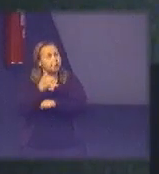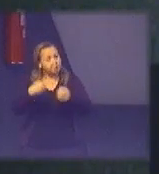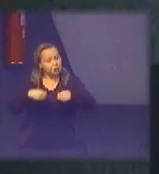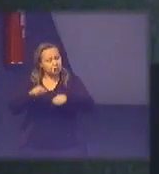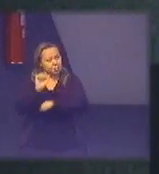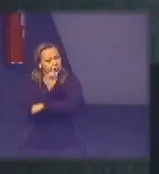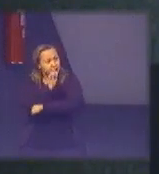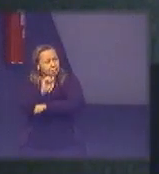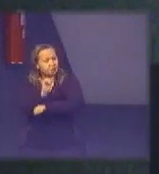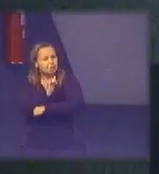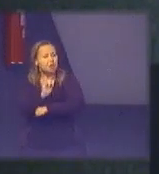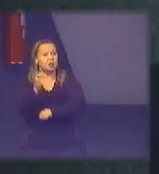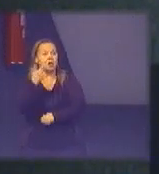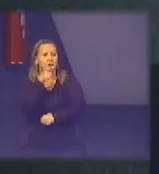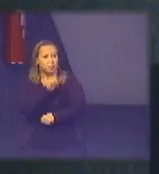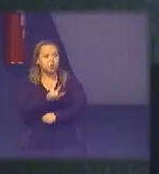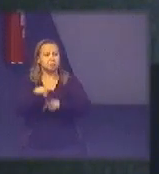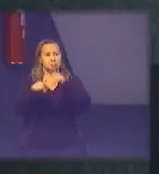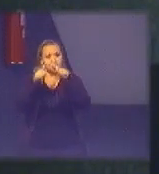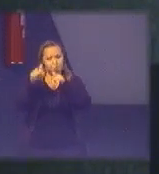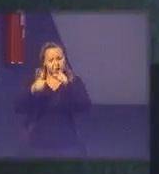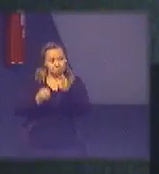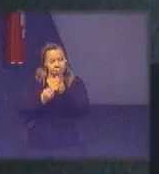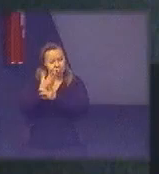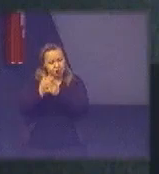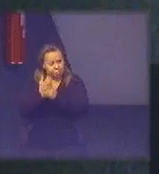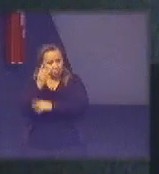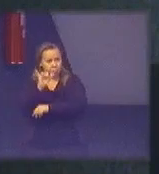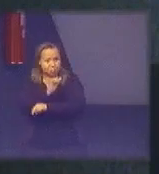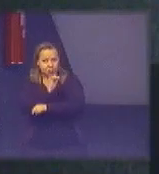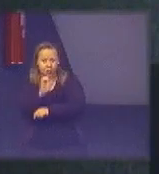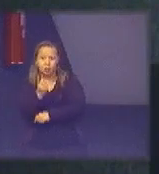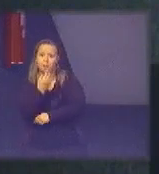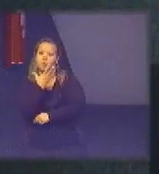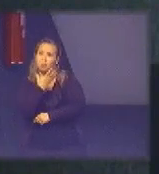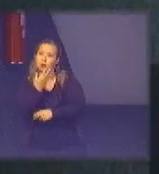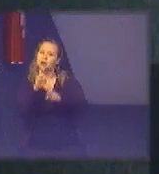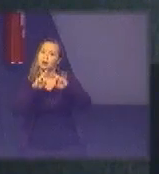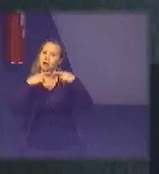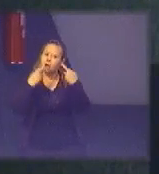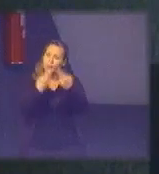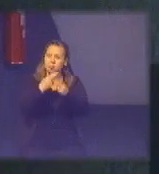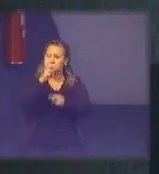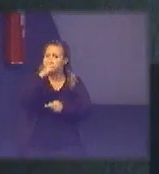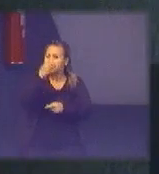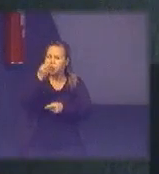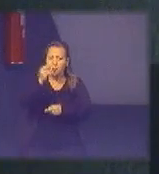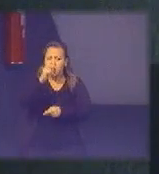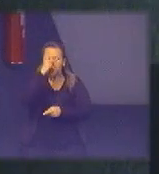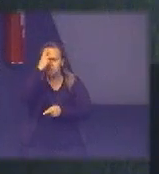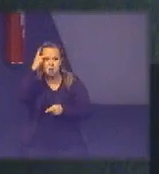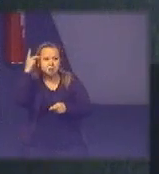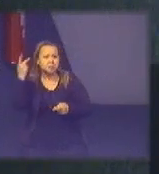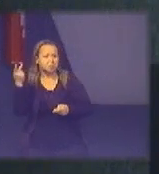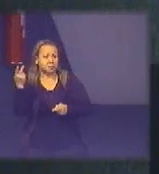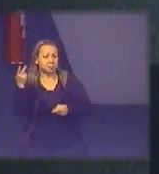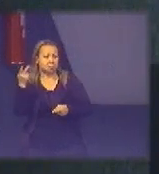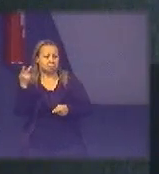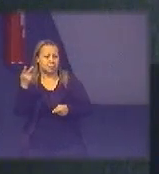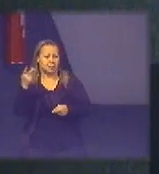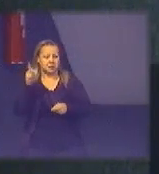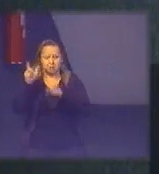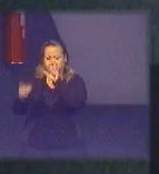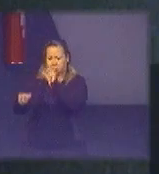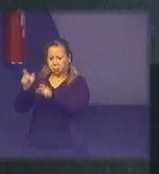se isso daqui pô criou uma estratégia tem era uma reunião que tinha umas 50 pessoas sistema B